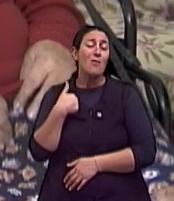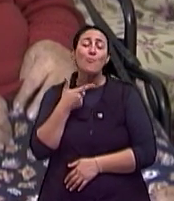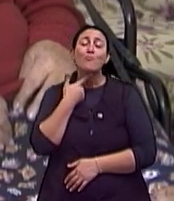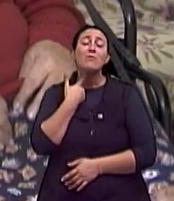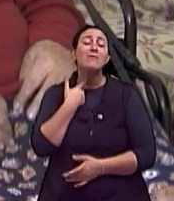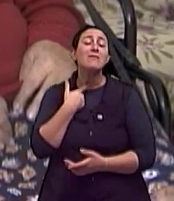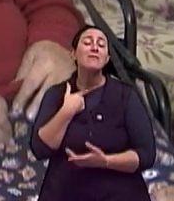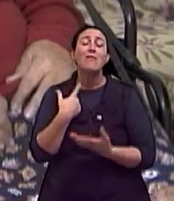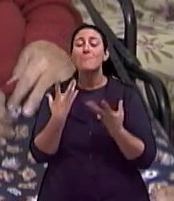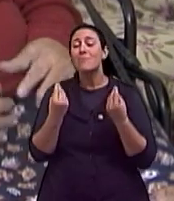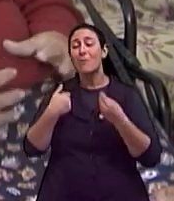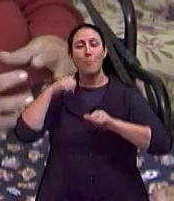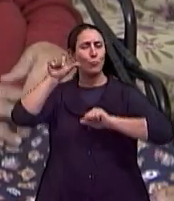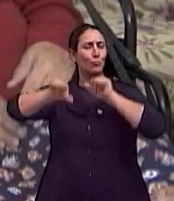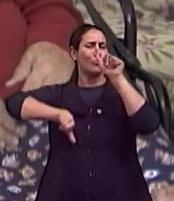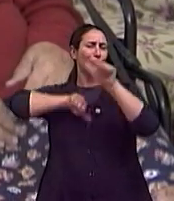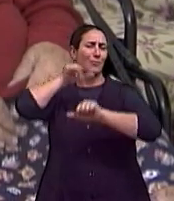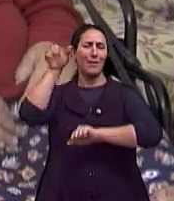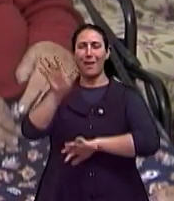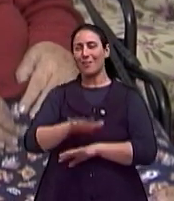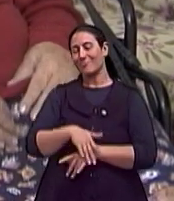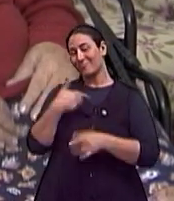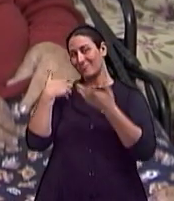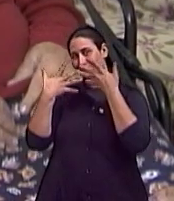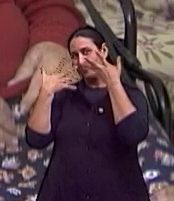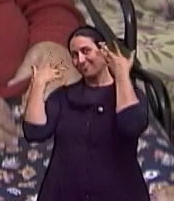Gostei, modifiquei, é meu semblante.